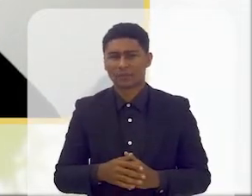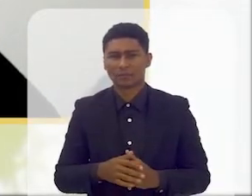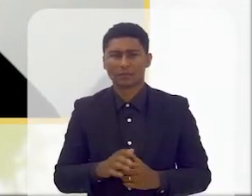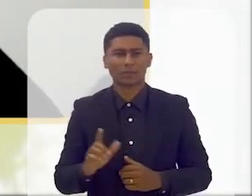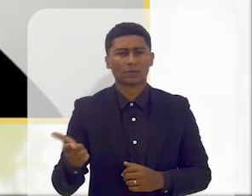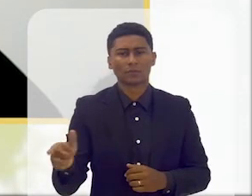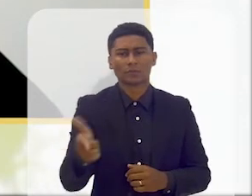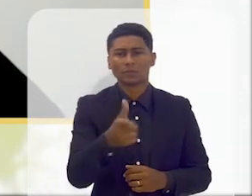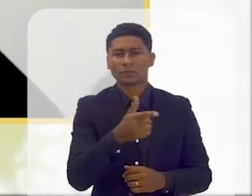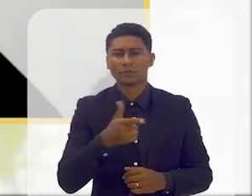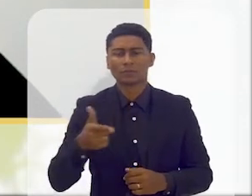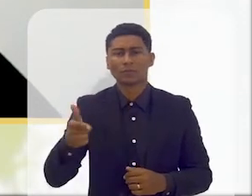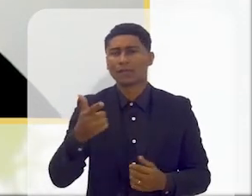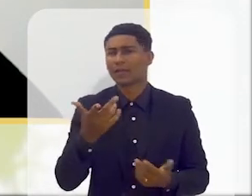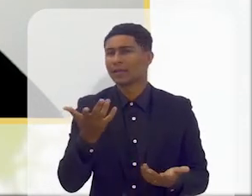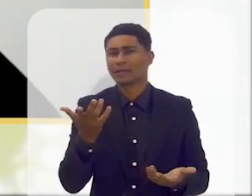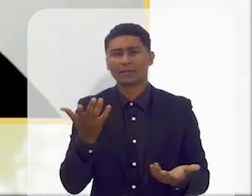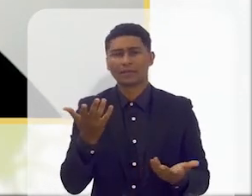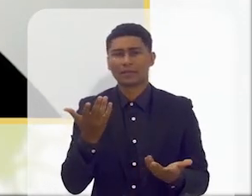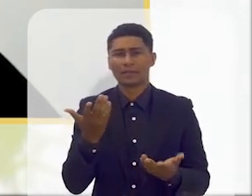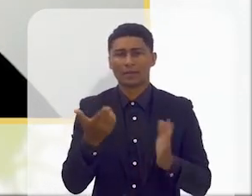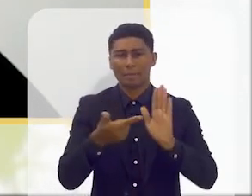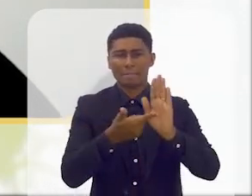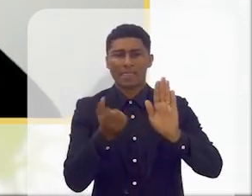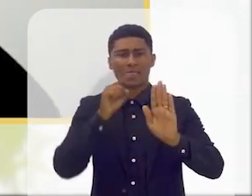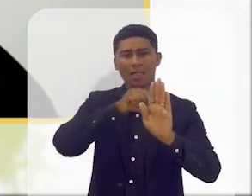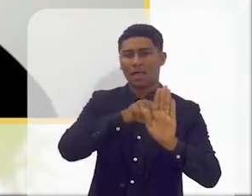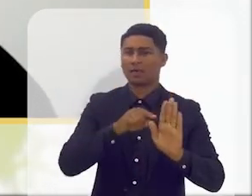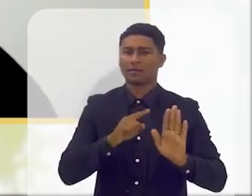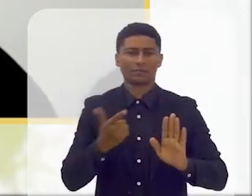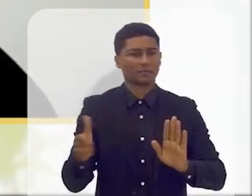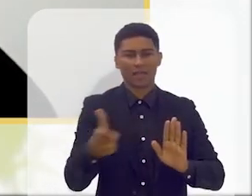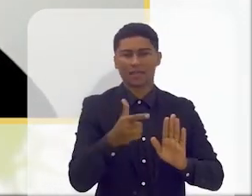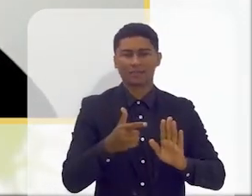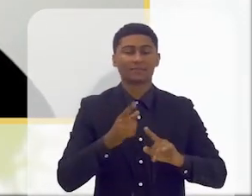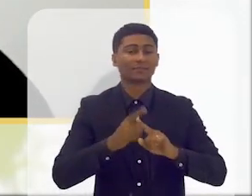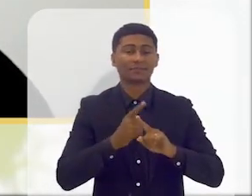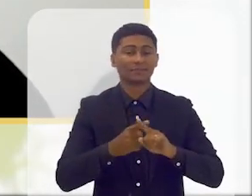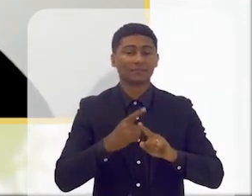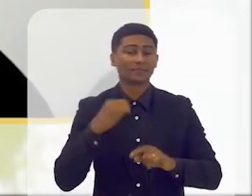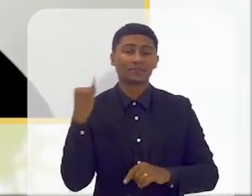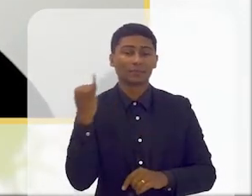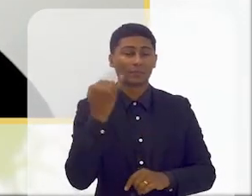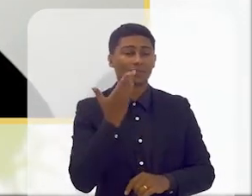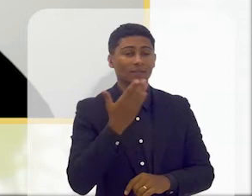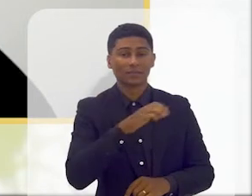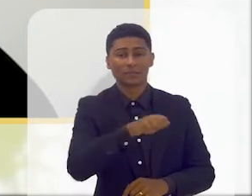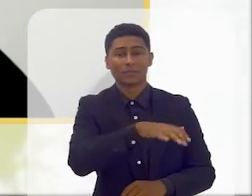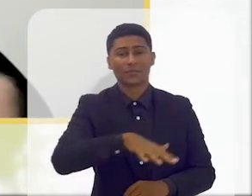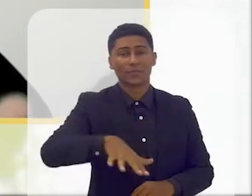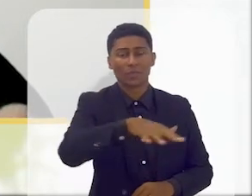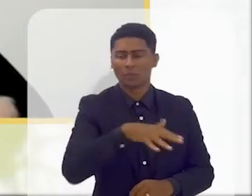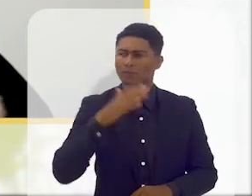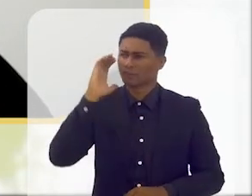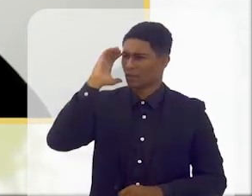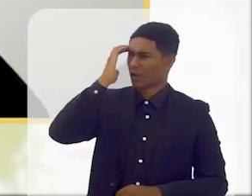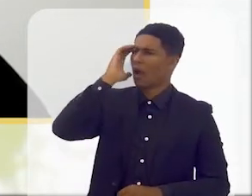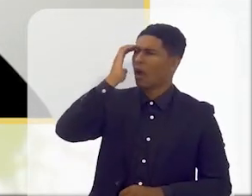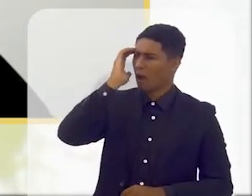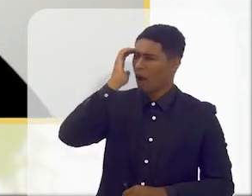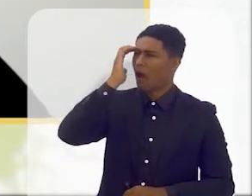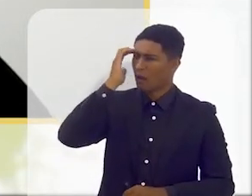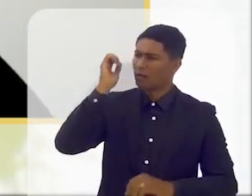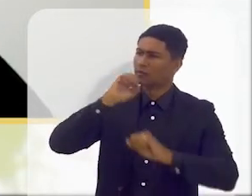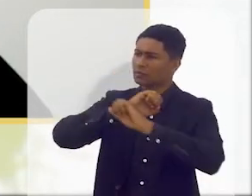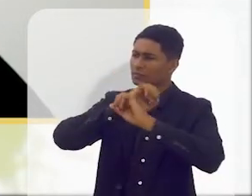figuras de estilo. E porquê isto? Porque é importante que as crianças entendam a mensagem e um pouco porquê o que